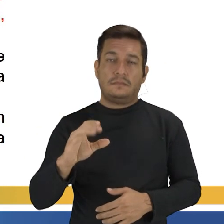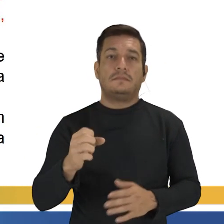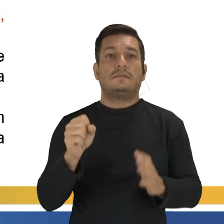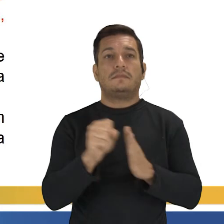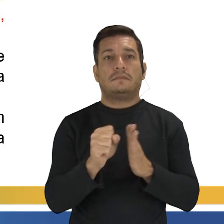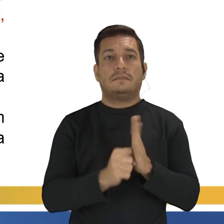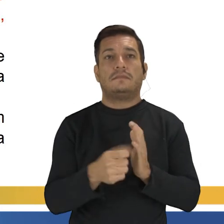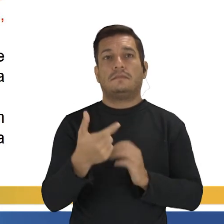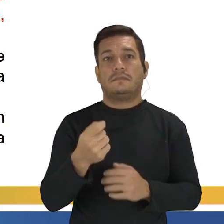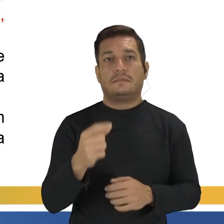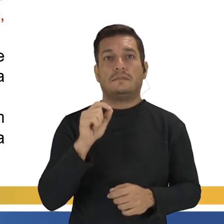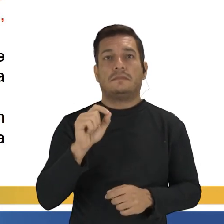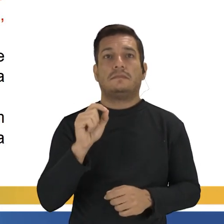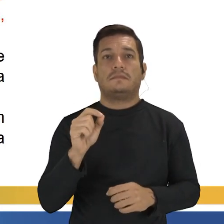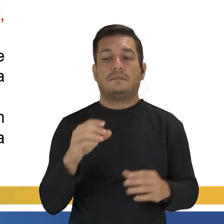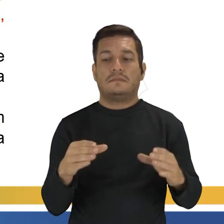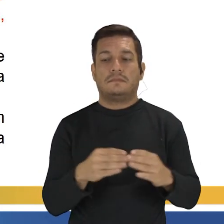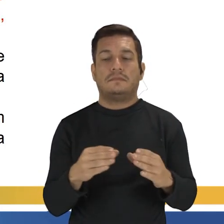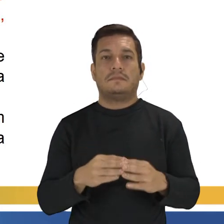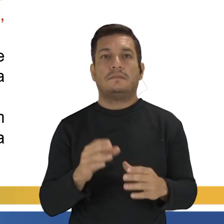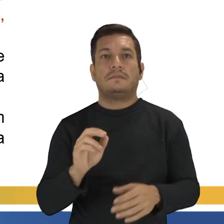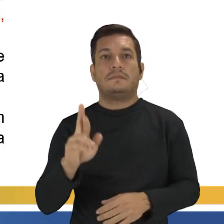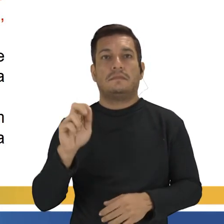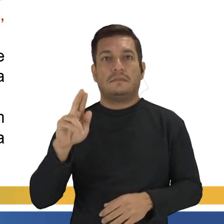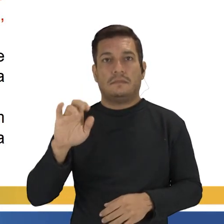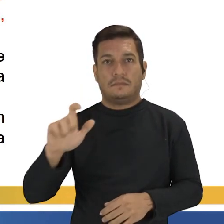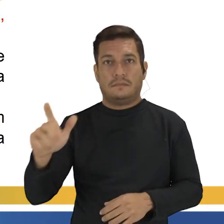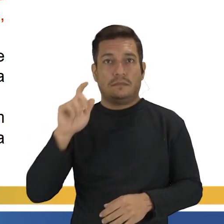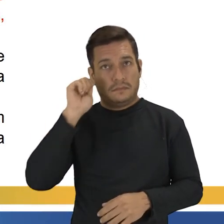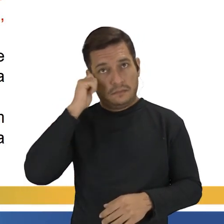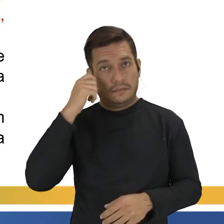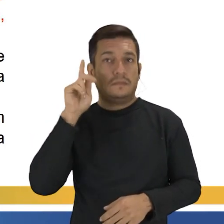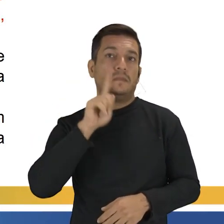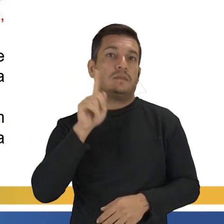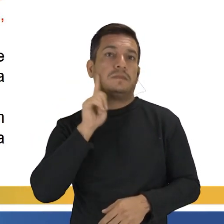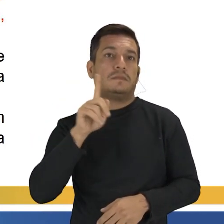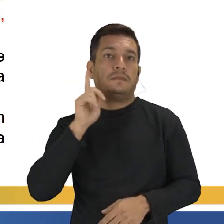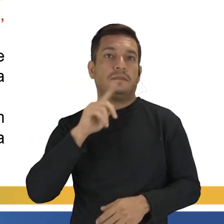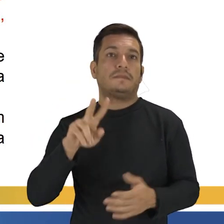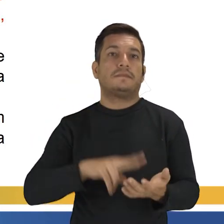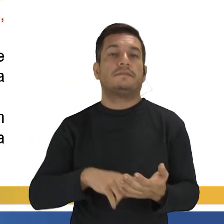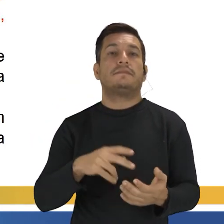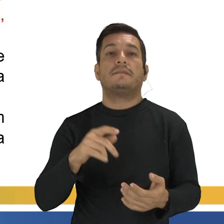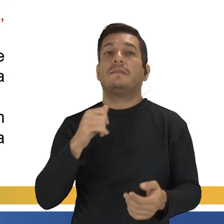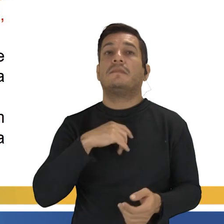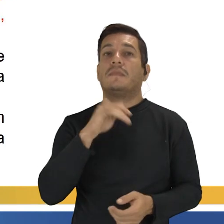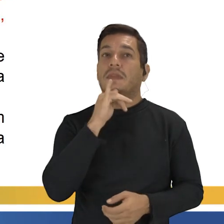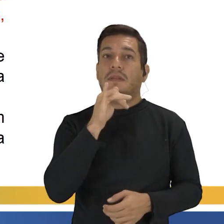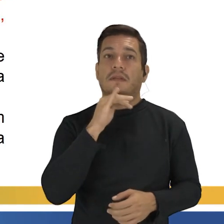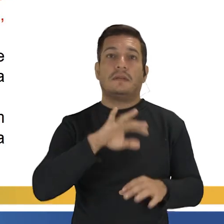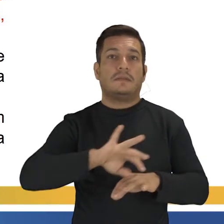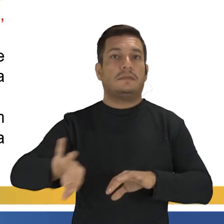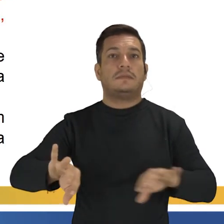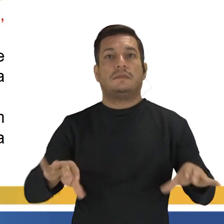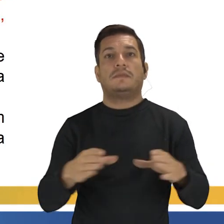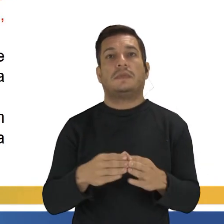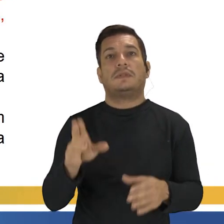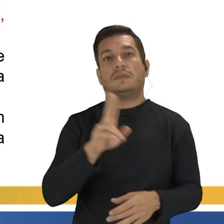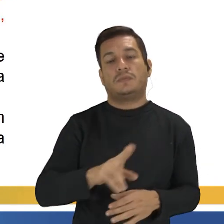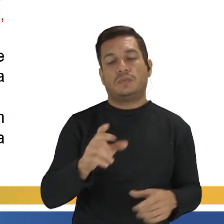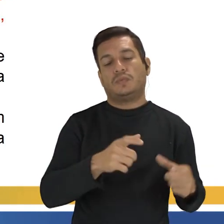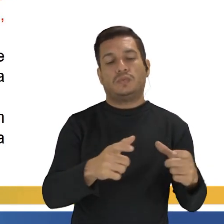século XX, a segregação racial dos negros nos Estados Unidos se traduziu, por exemplo, pela